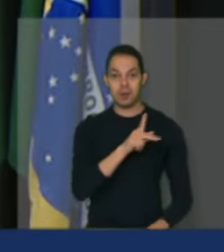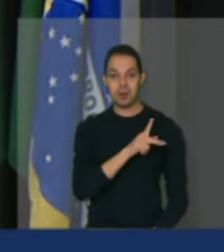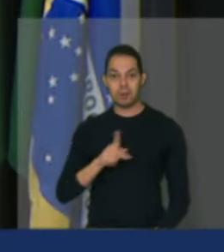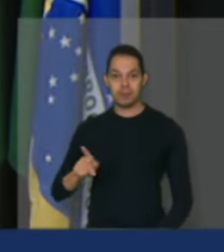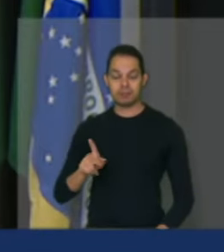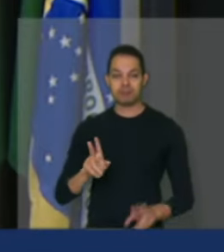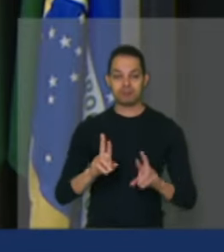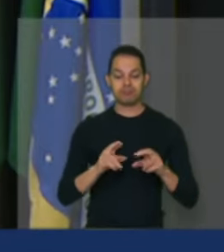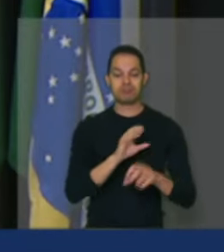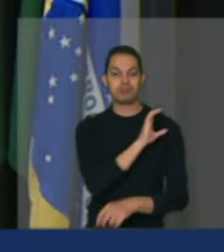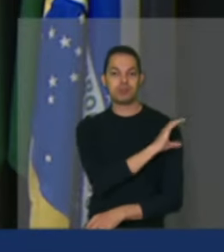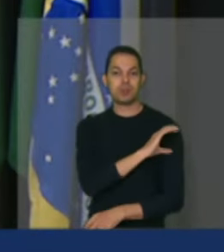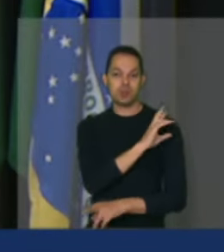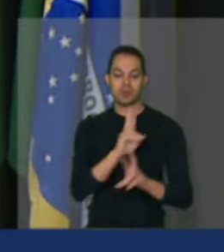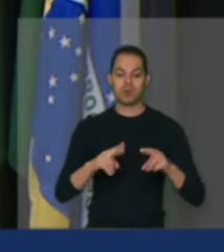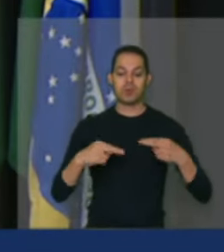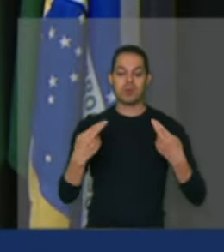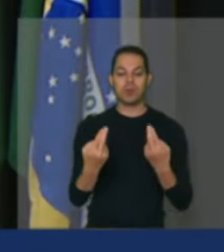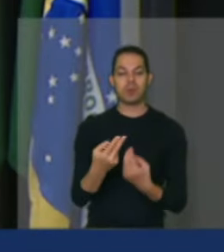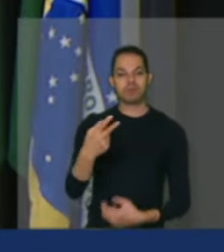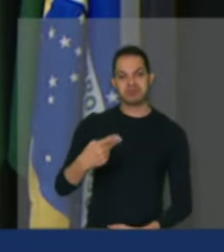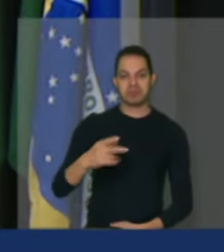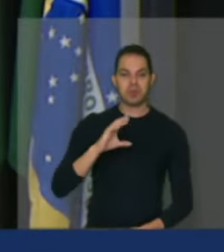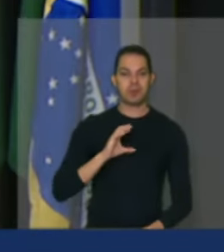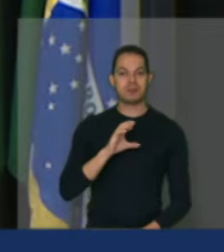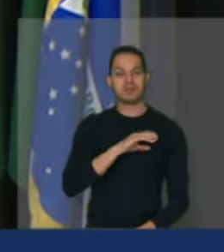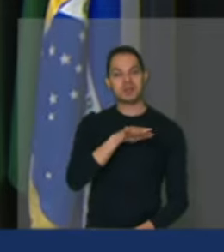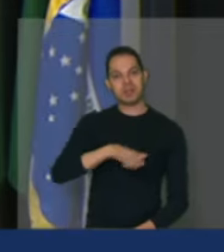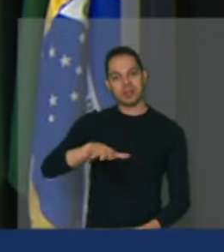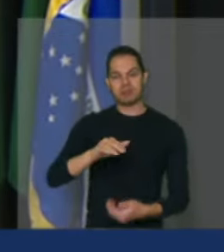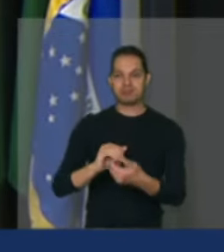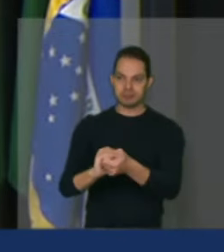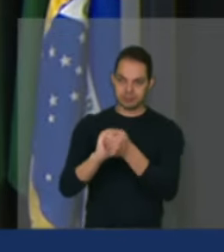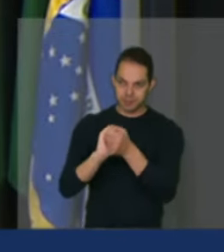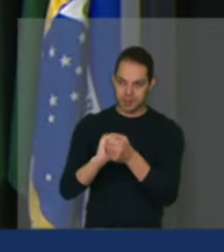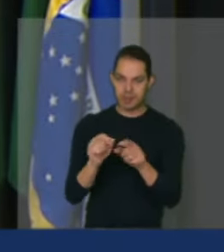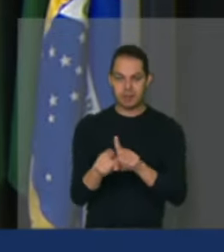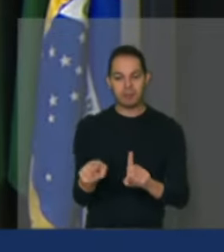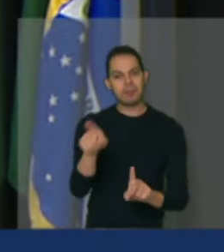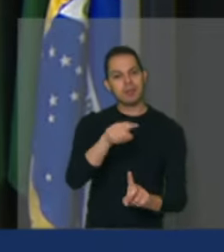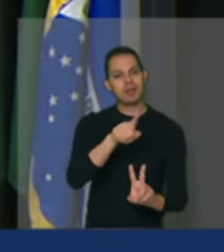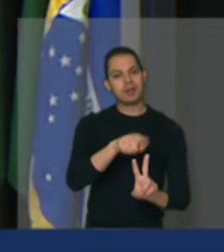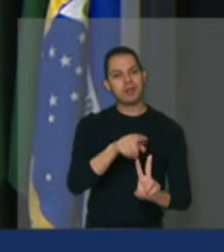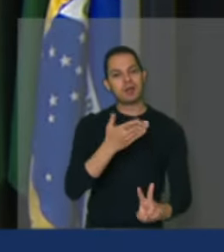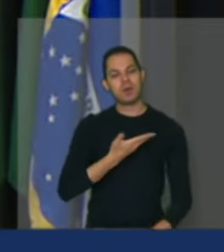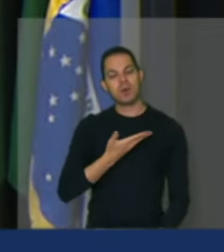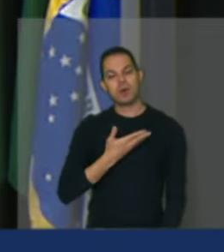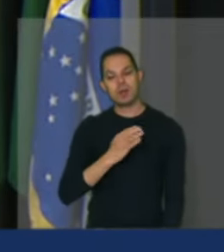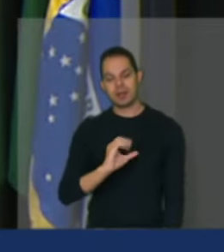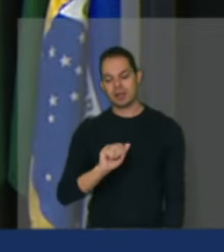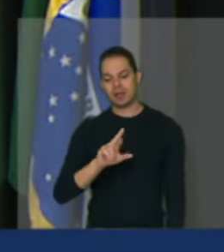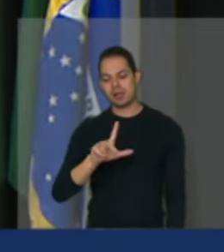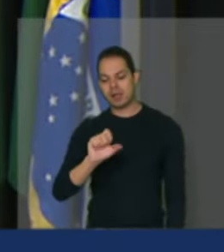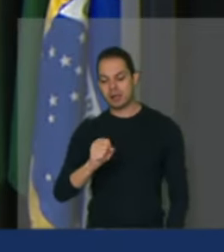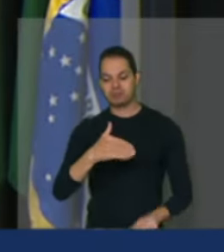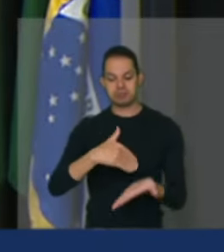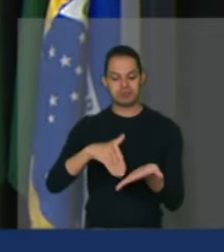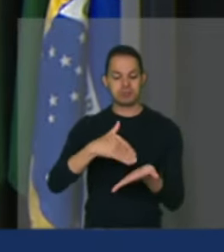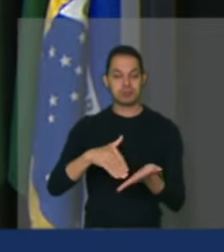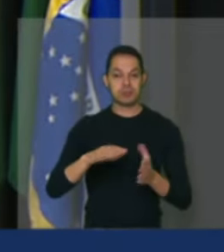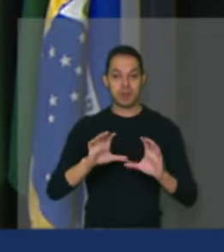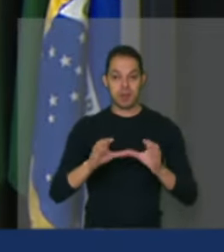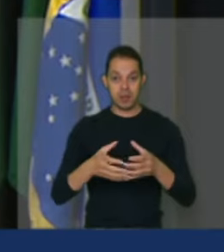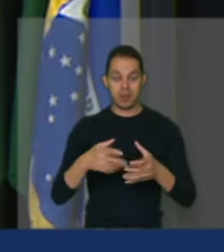saúdo o senhor, saúdo também o colega deputado Carlos Veras, que é o secretário da nossa frente parlamentar,